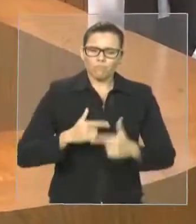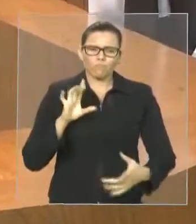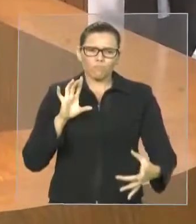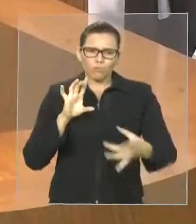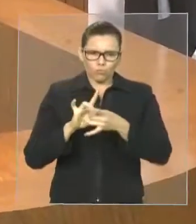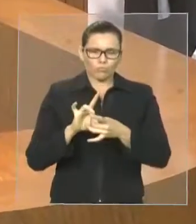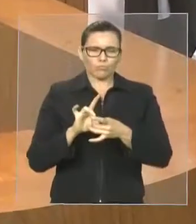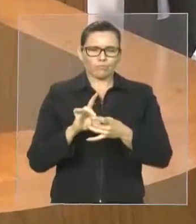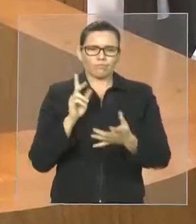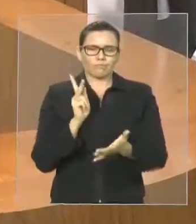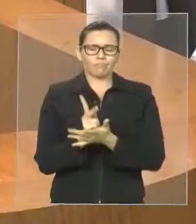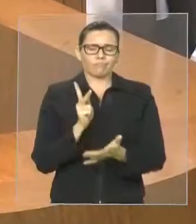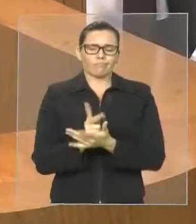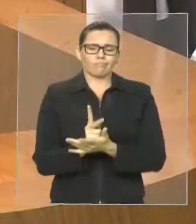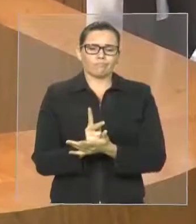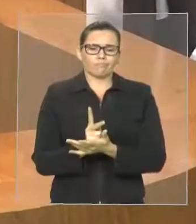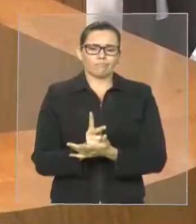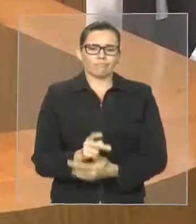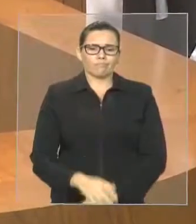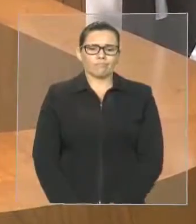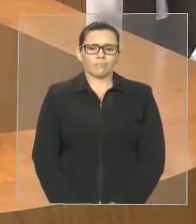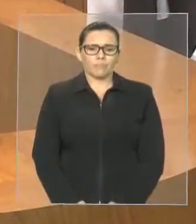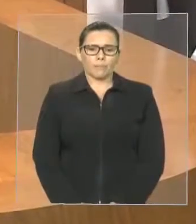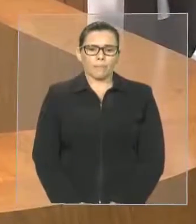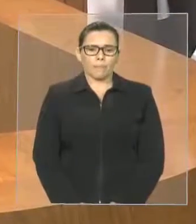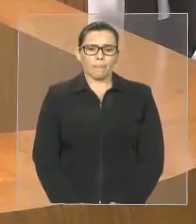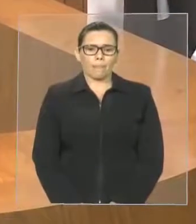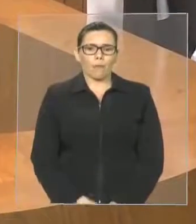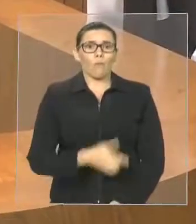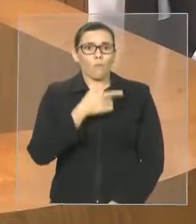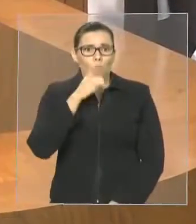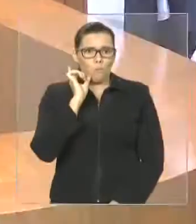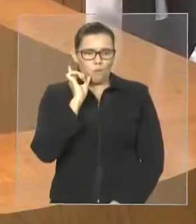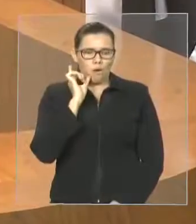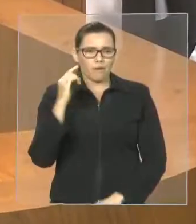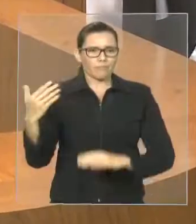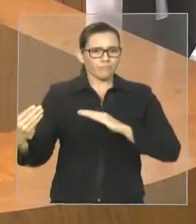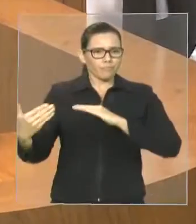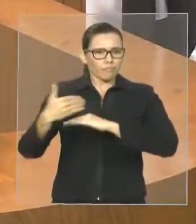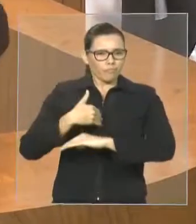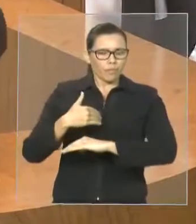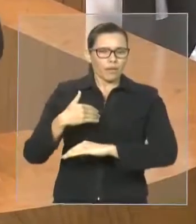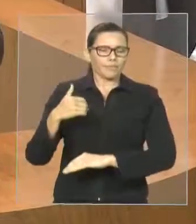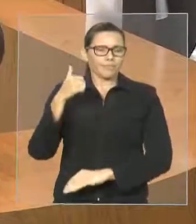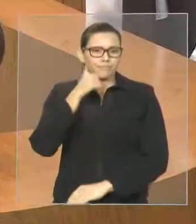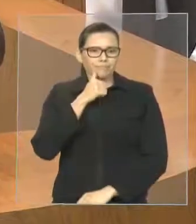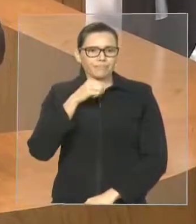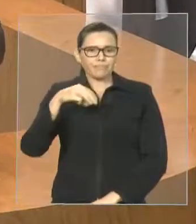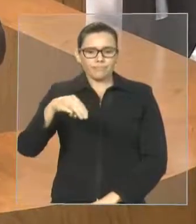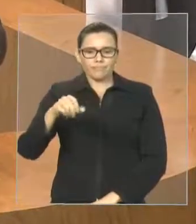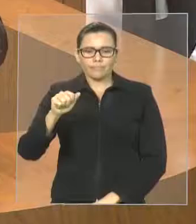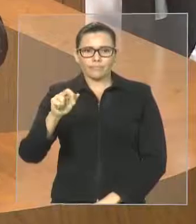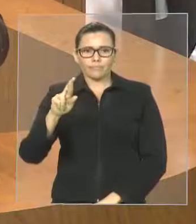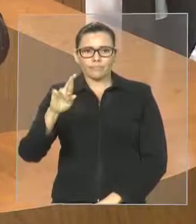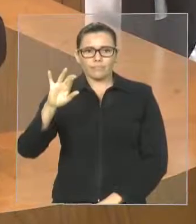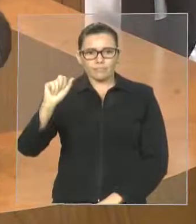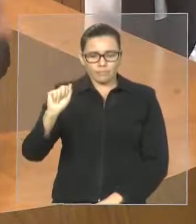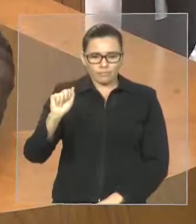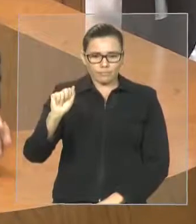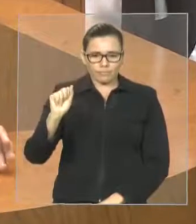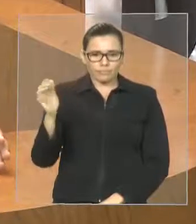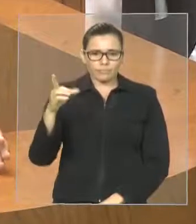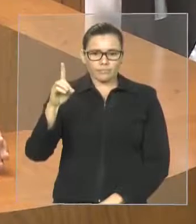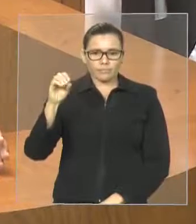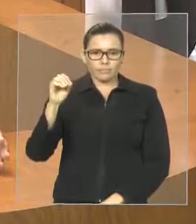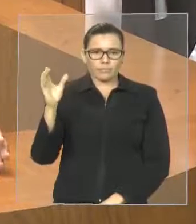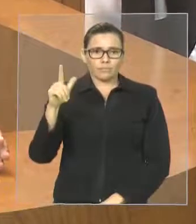Mas ontem recebemos a dona Maria do Livramento. A dona Maria do Livramento foi ontem à Secretaria da Educação falar